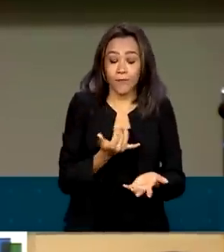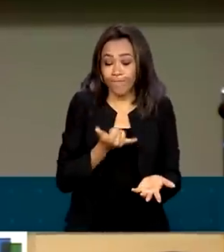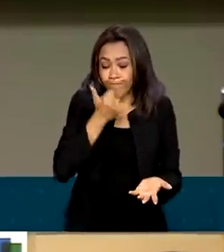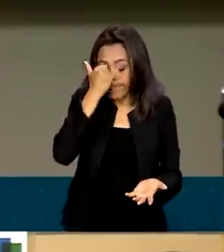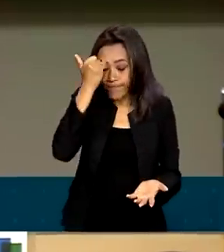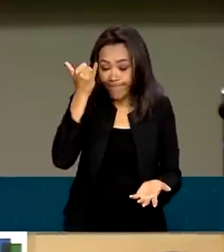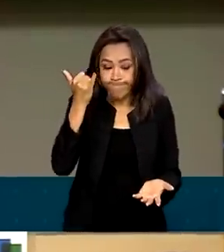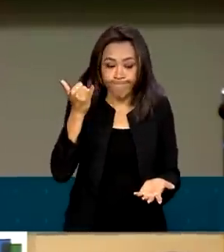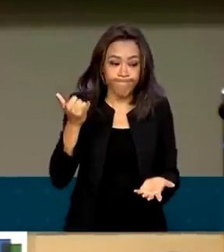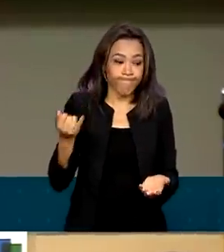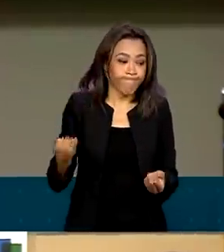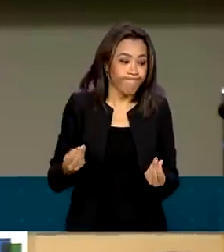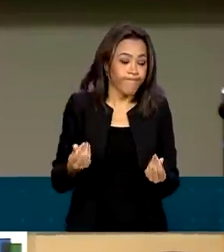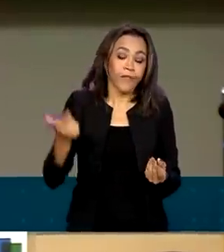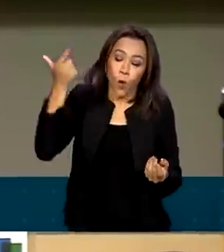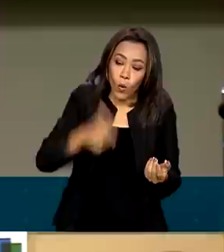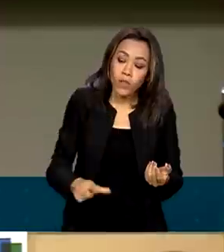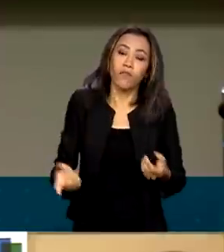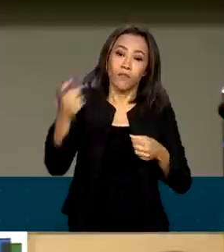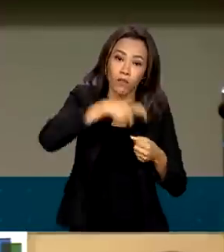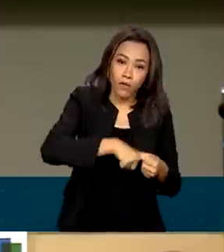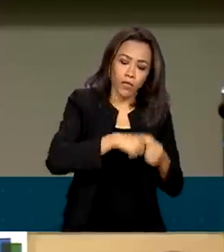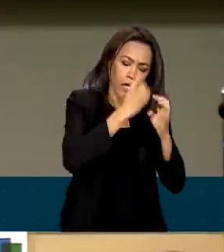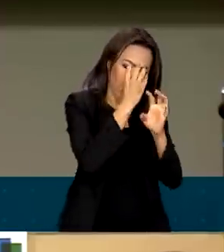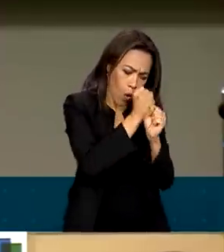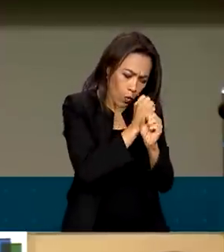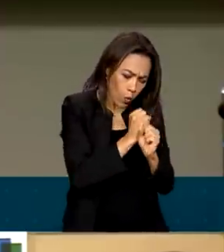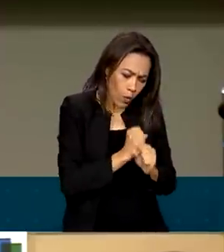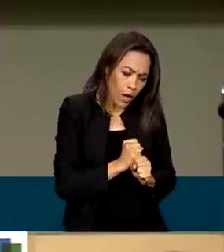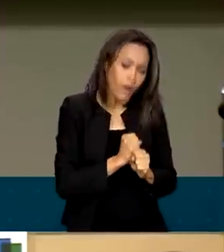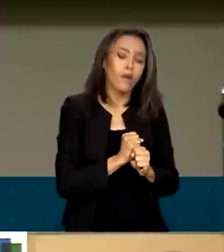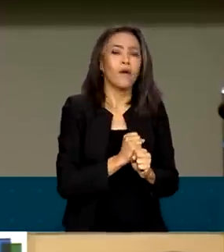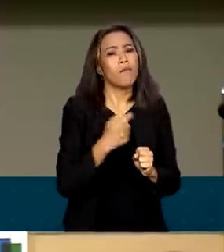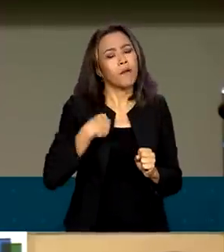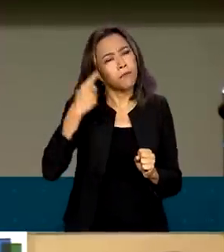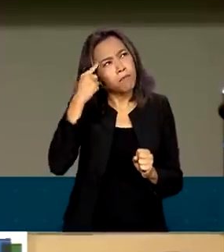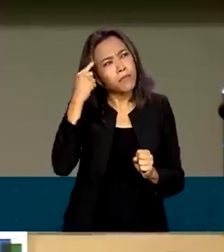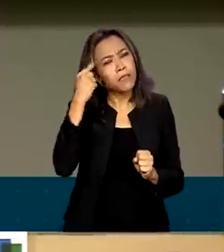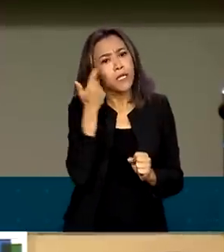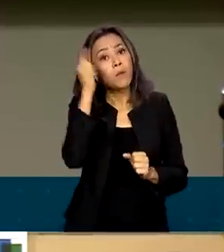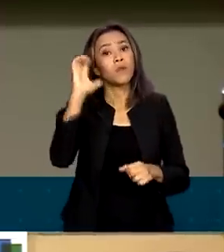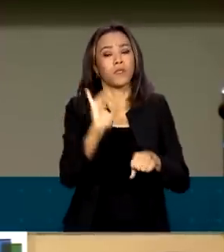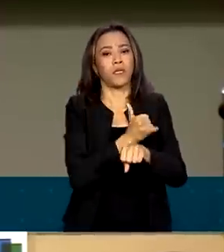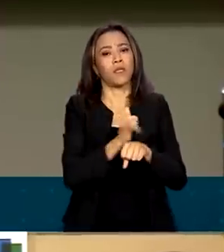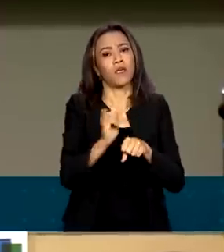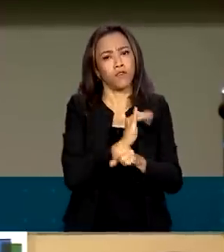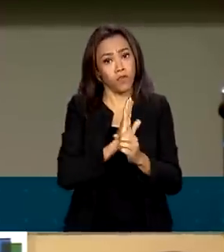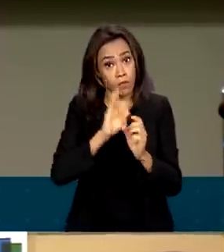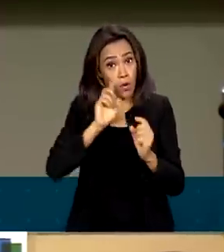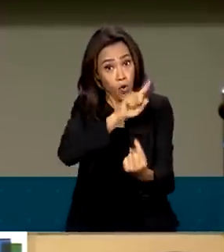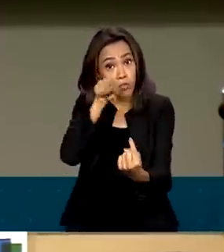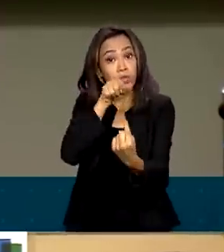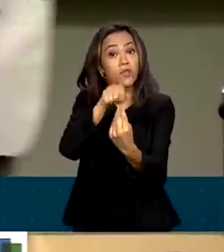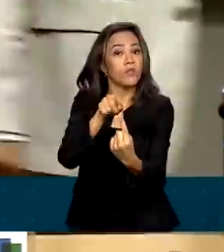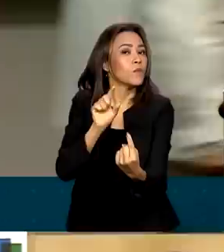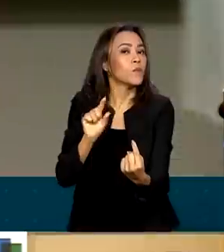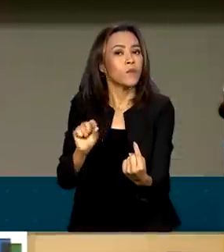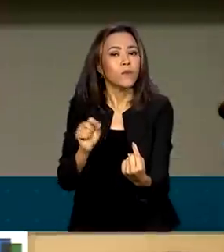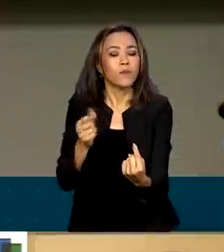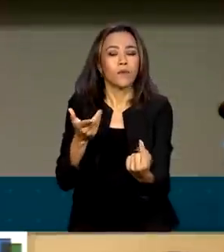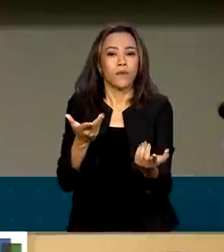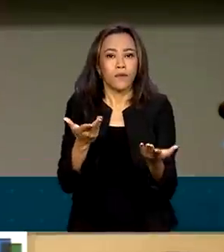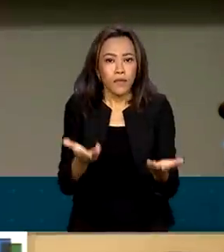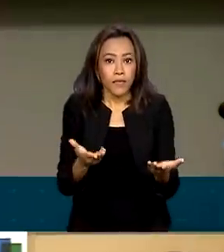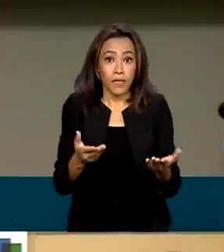refazer os cálculos e tomar outras medidas, mas nós vamos perseguir esse objetivo. Qual é o objetivo? De que